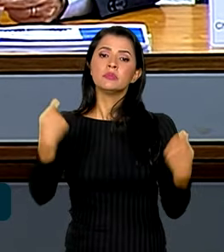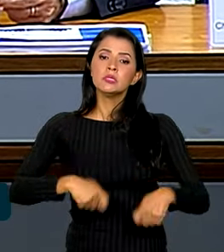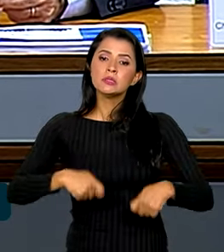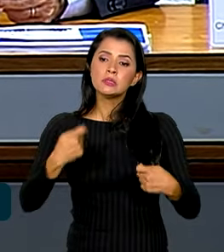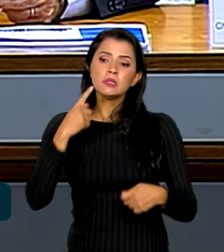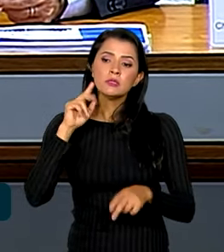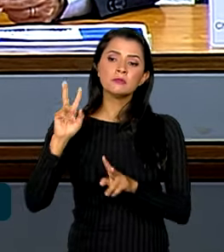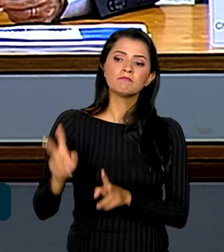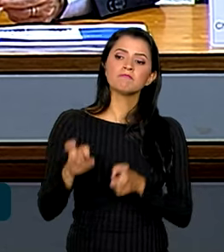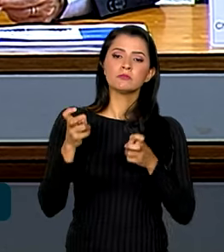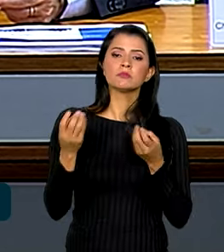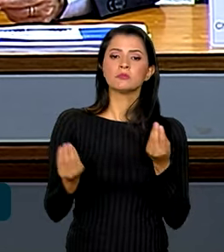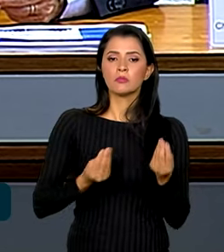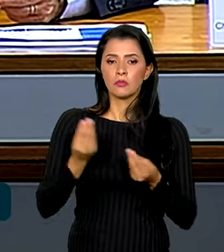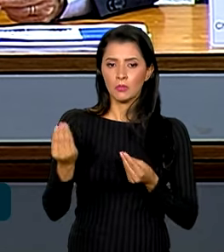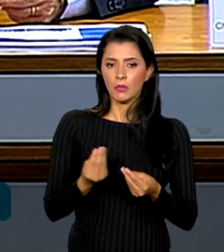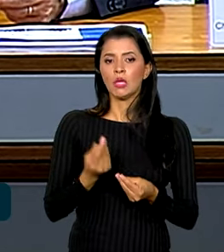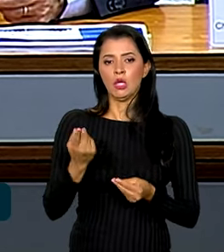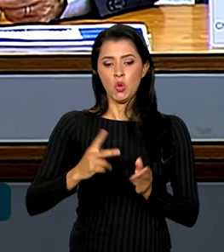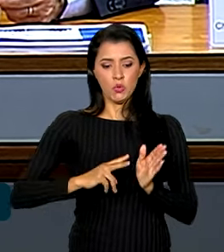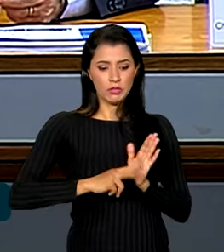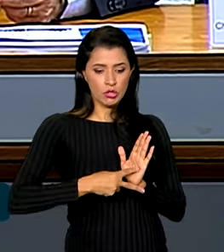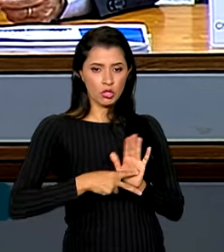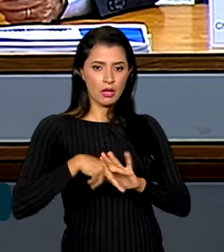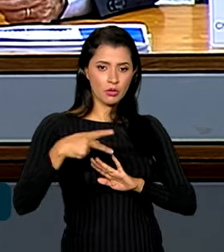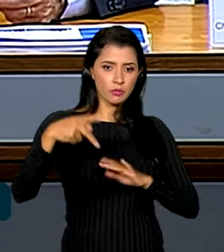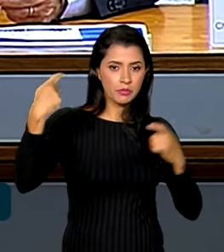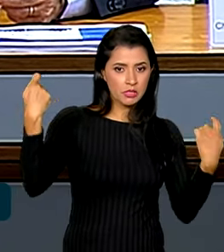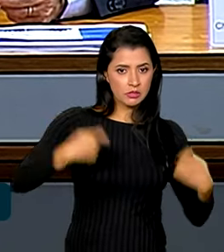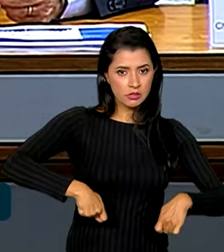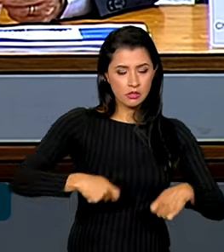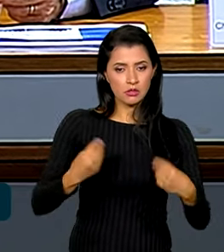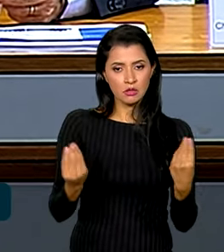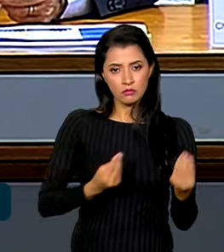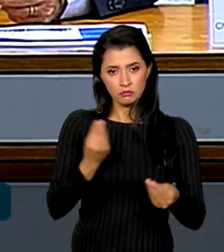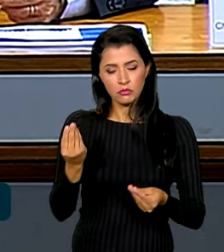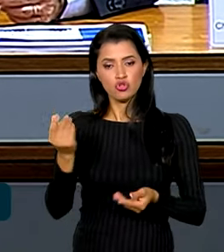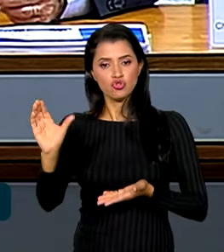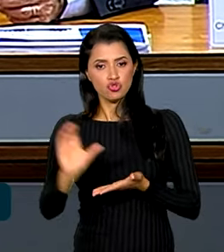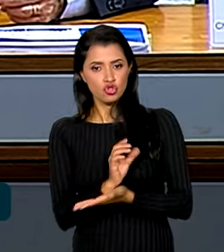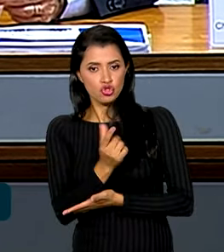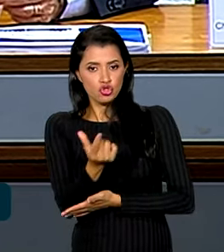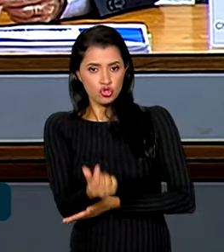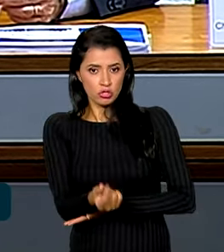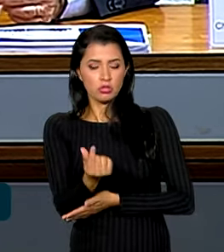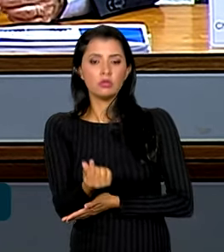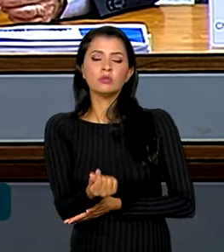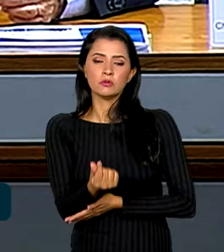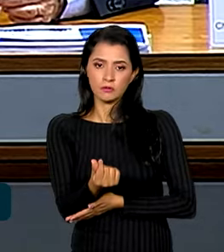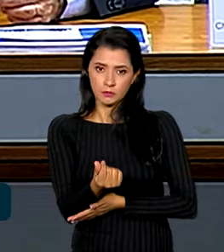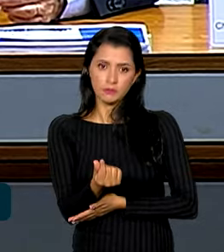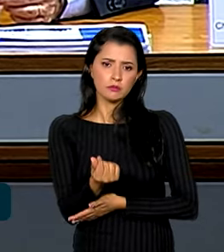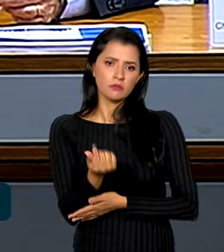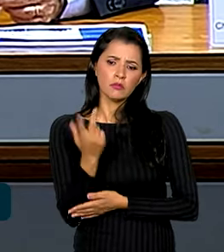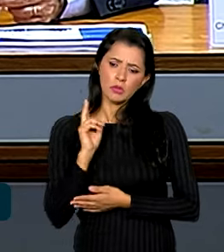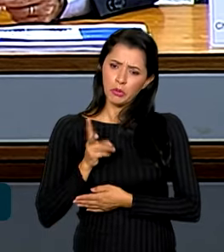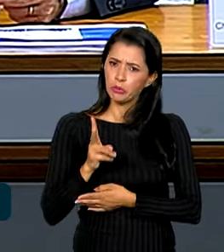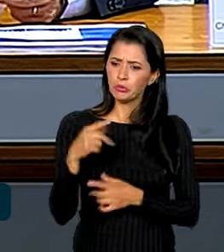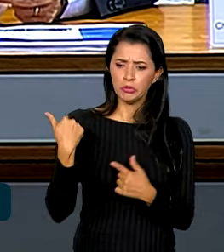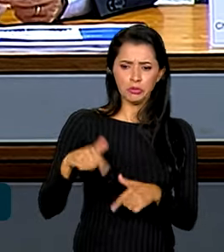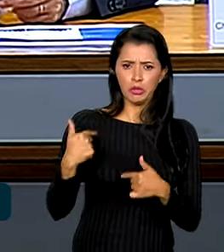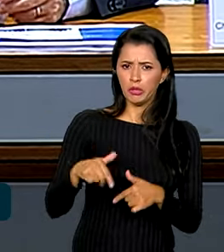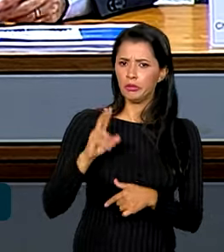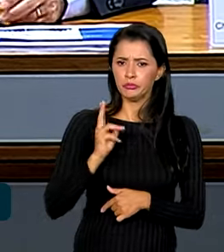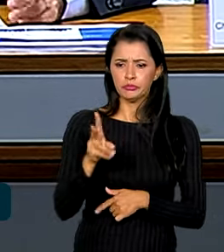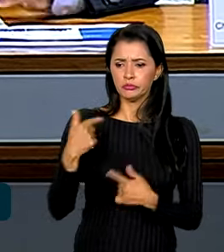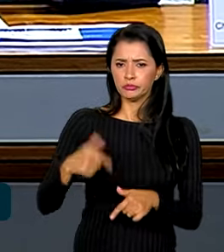reconhecer que os sindicatos necessitam de recursos para tocar suas atividades,